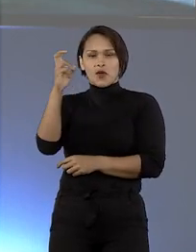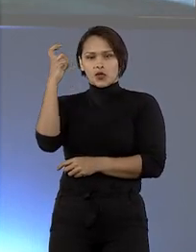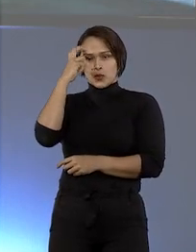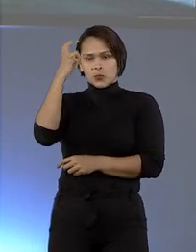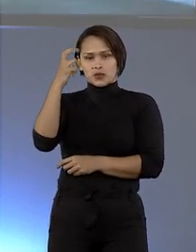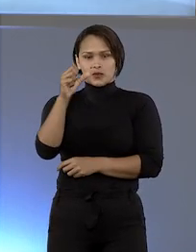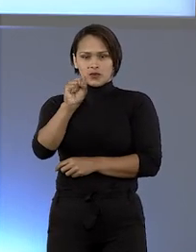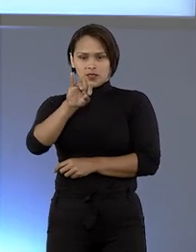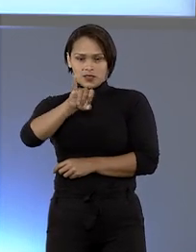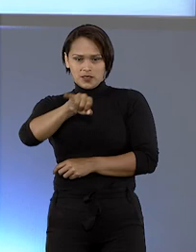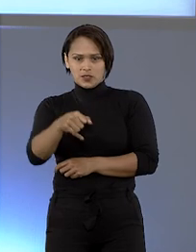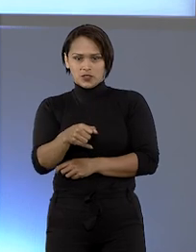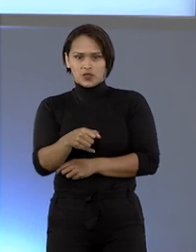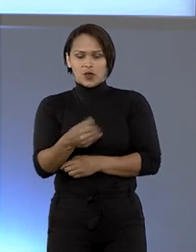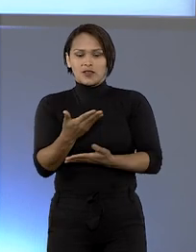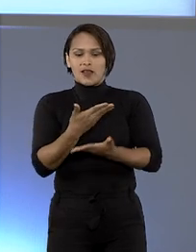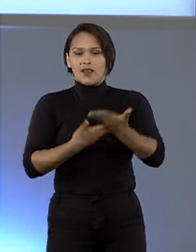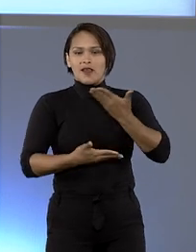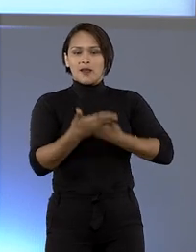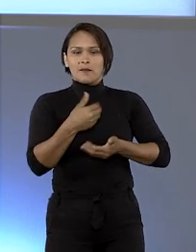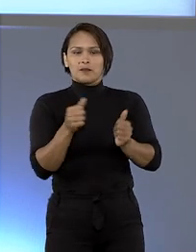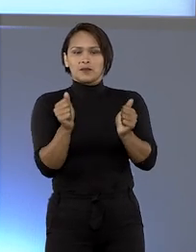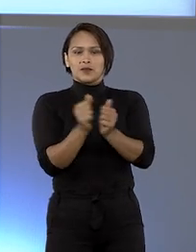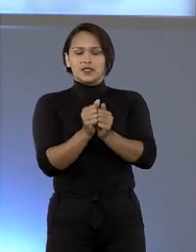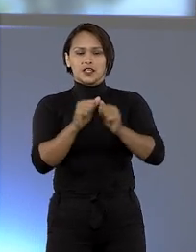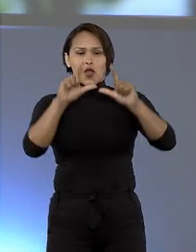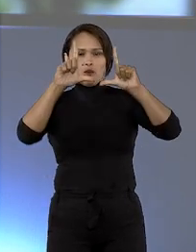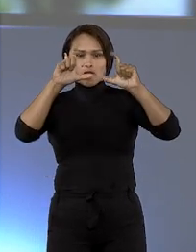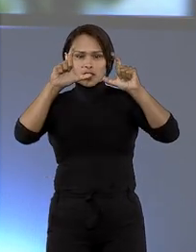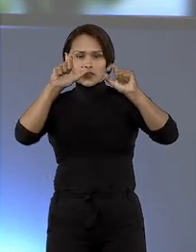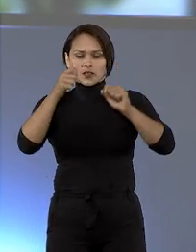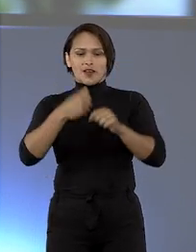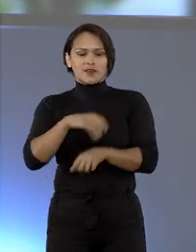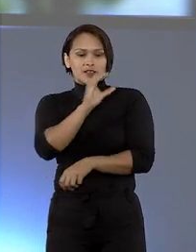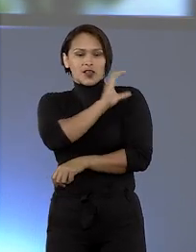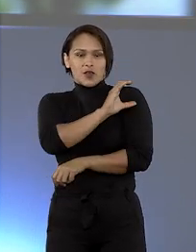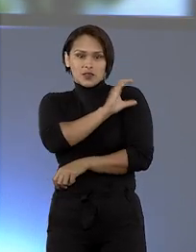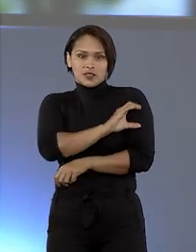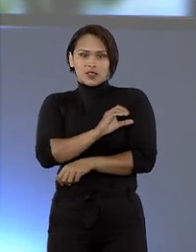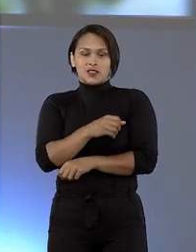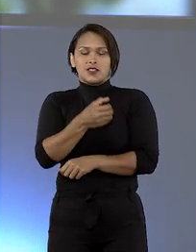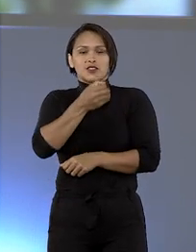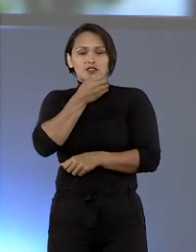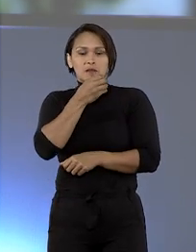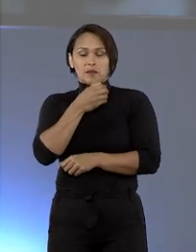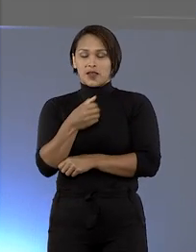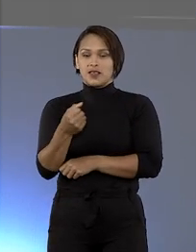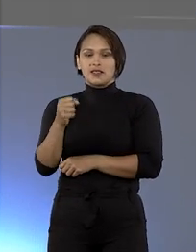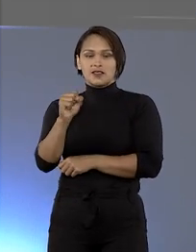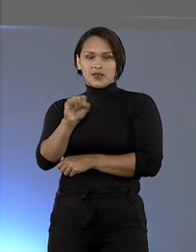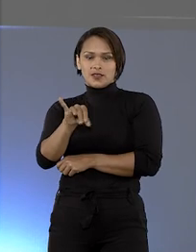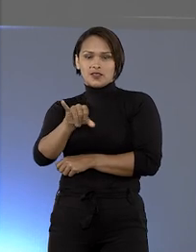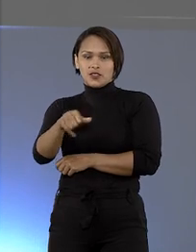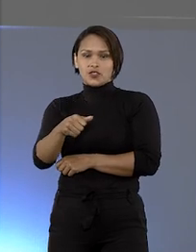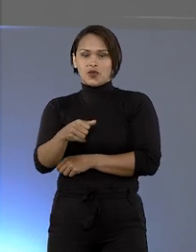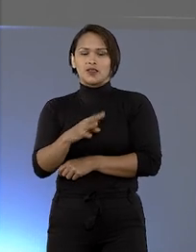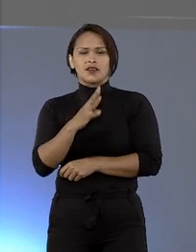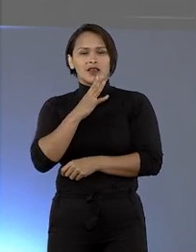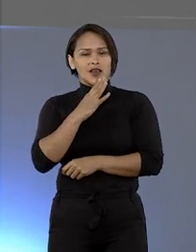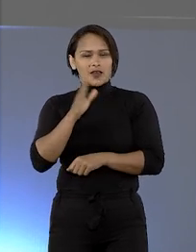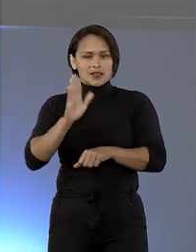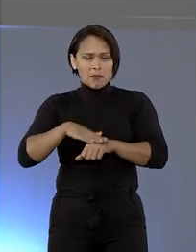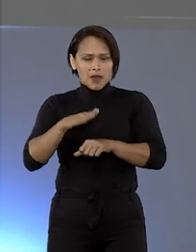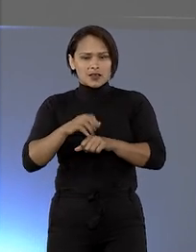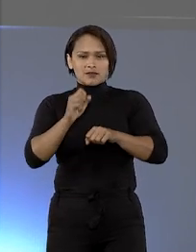Cultura do STJ, em parceria com o Estúdio Fotográfico da Coordenadoria de Imprensa do Tribunal. Para conhecer